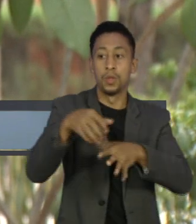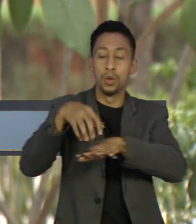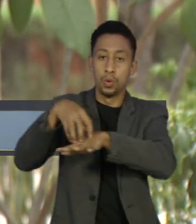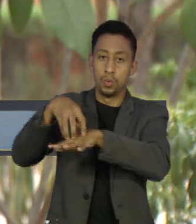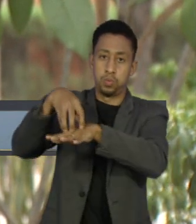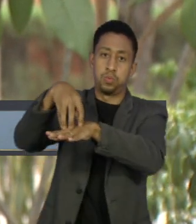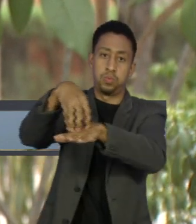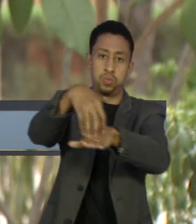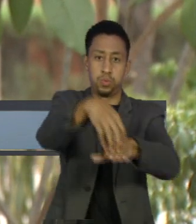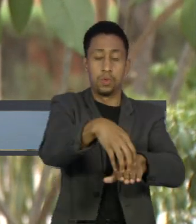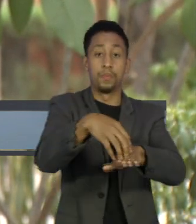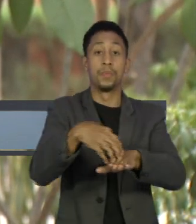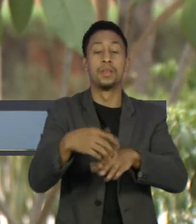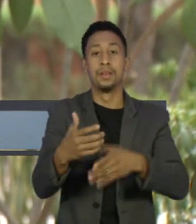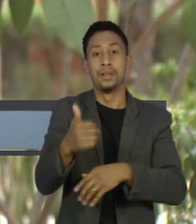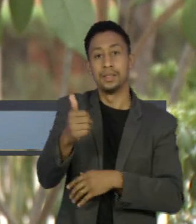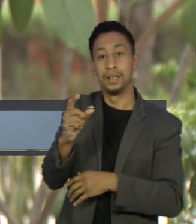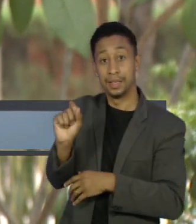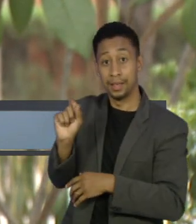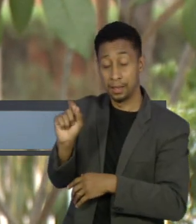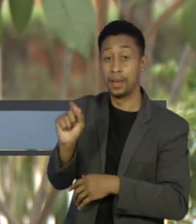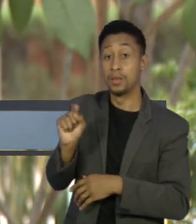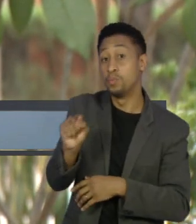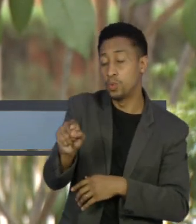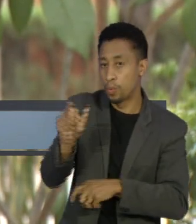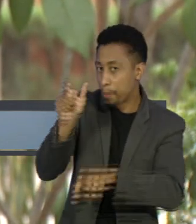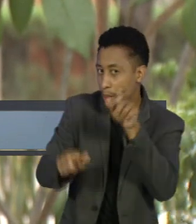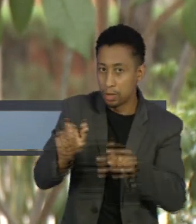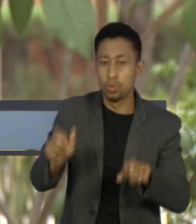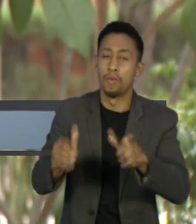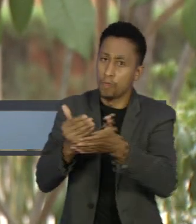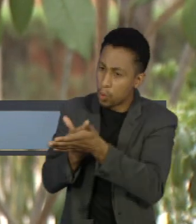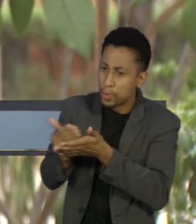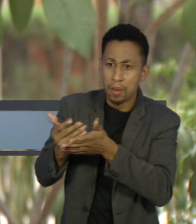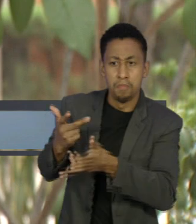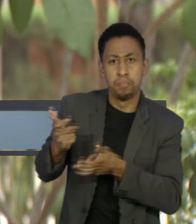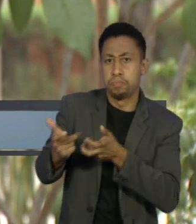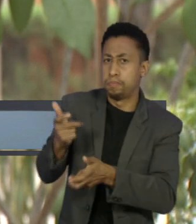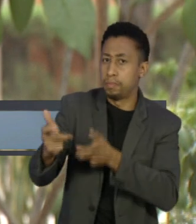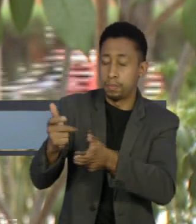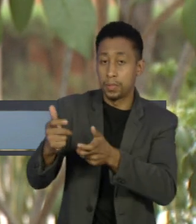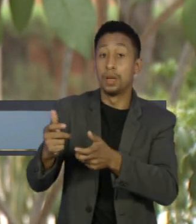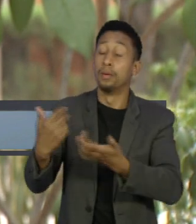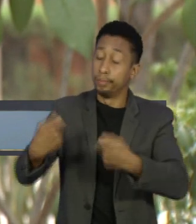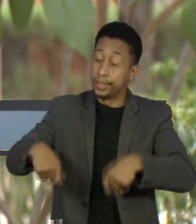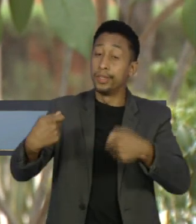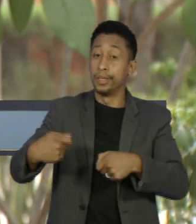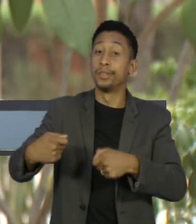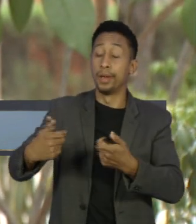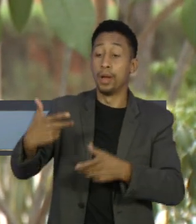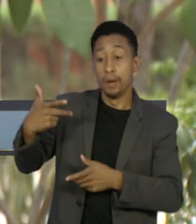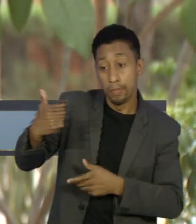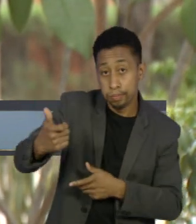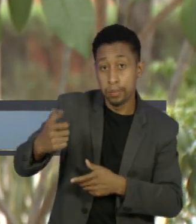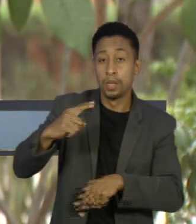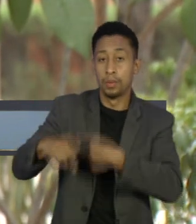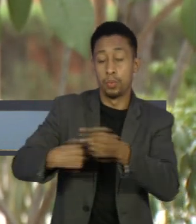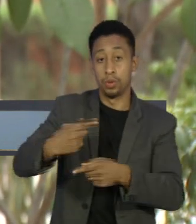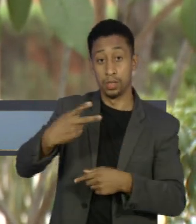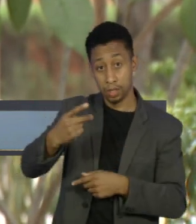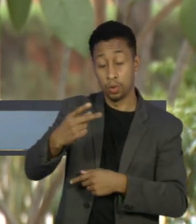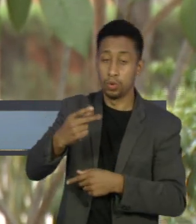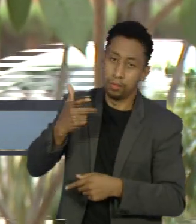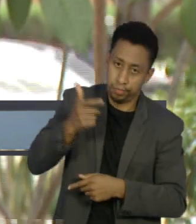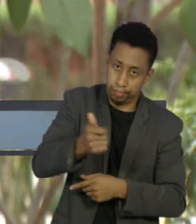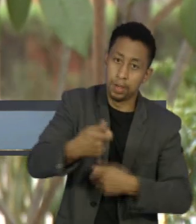pessoas devem ser imunizadas somente nesta primeira fase, tendo em vista que cada pessoa precisa tomar duas doses da vacina. Vale